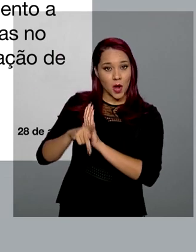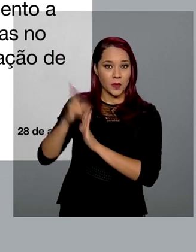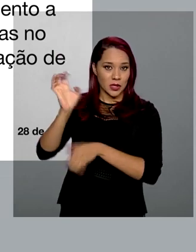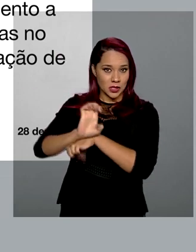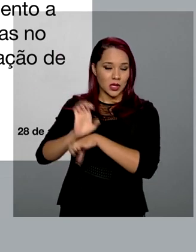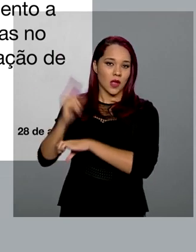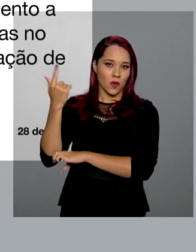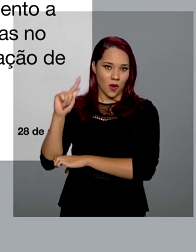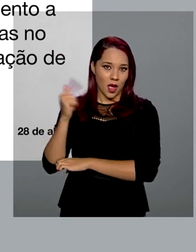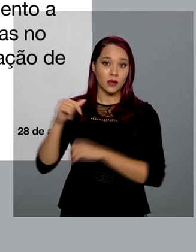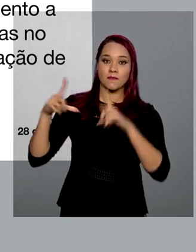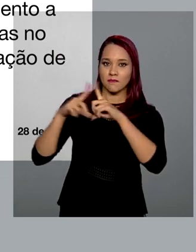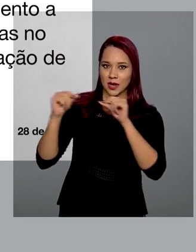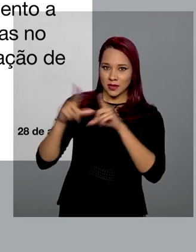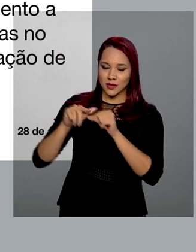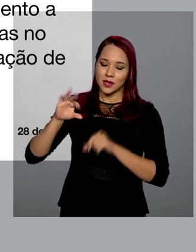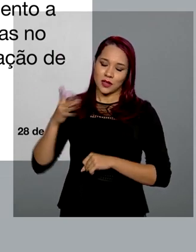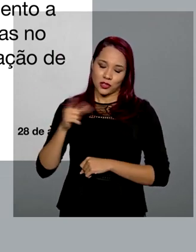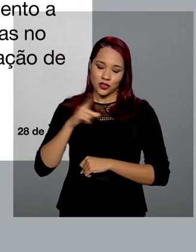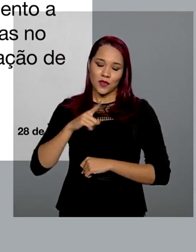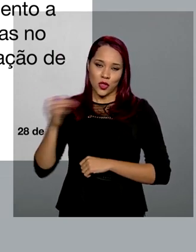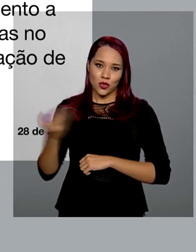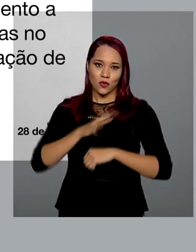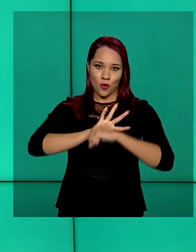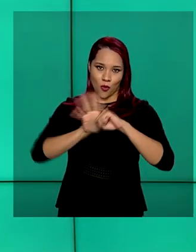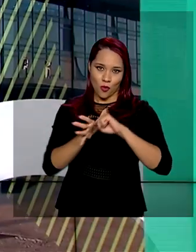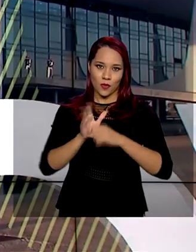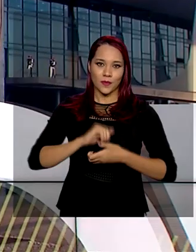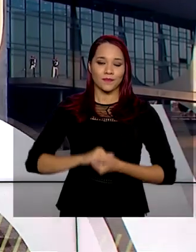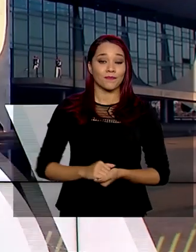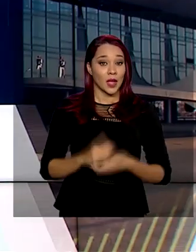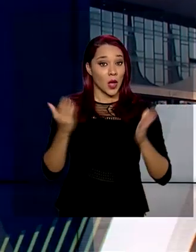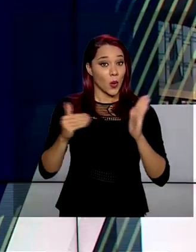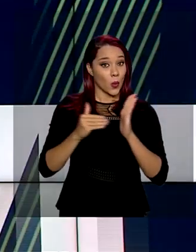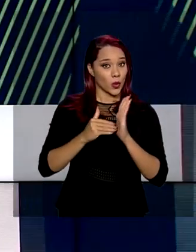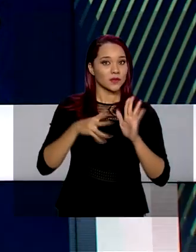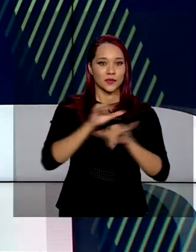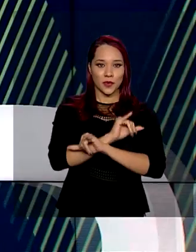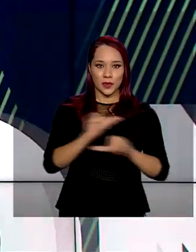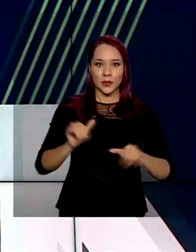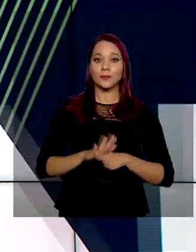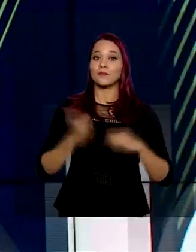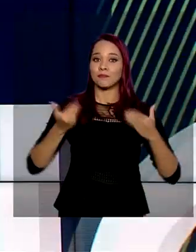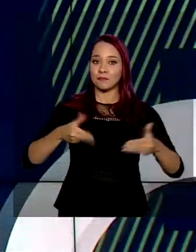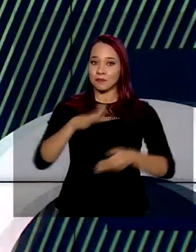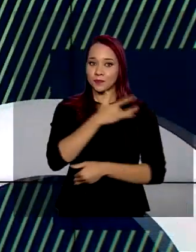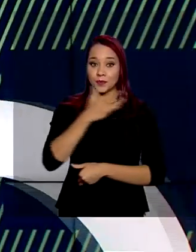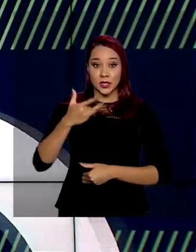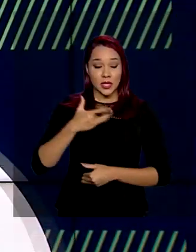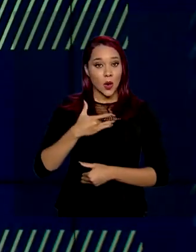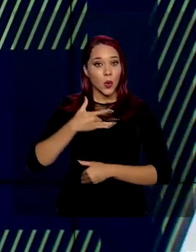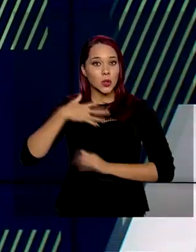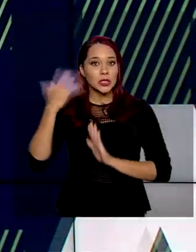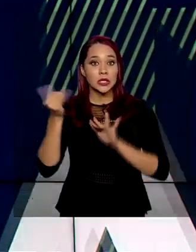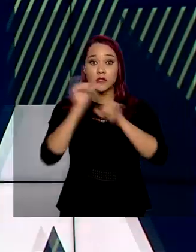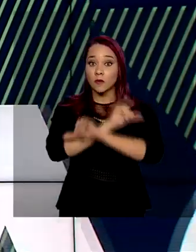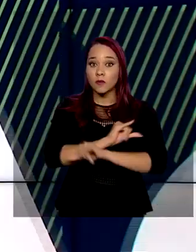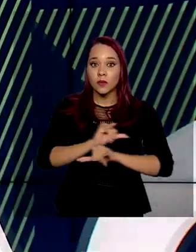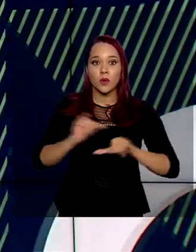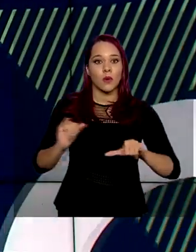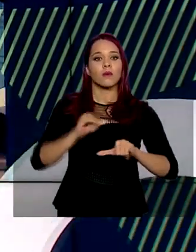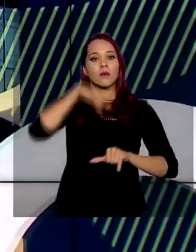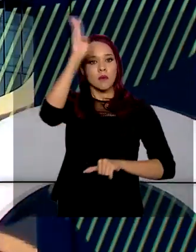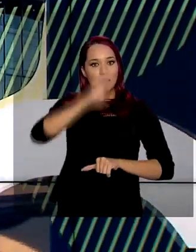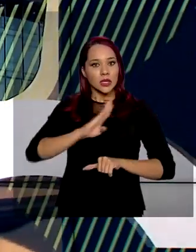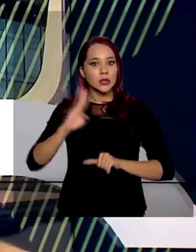do Distrito Federal com o novo coronavírus. Agora uma última informação. O Ministério da Saúde acaba de divulgar que o